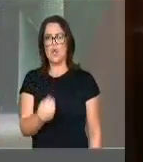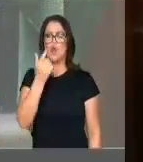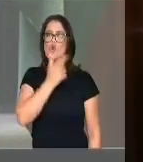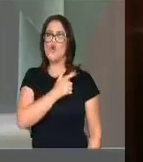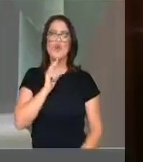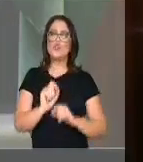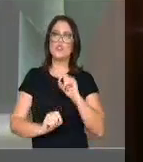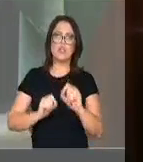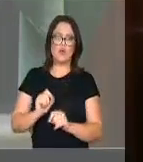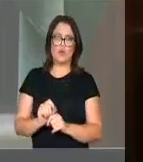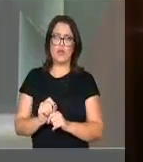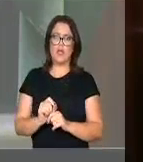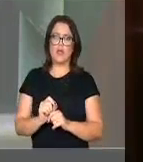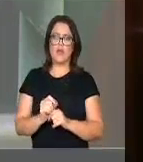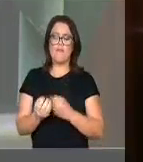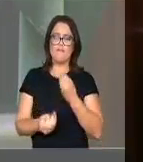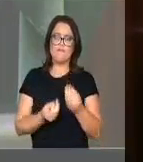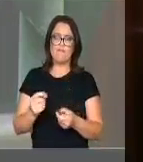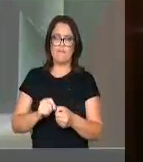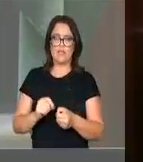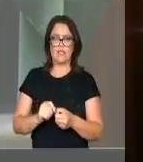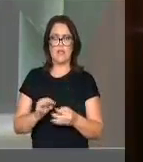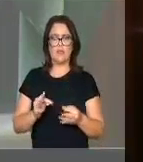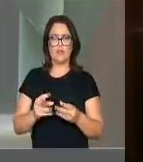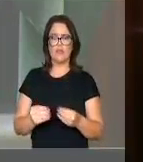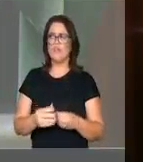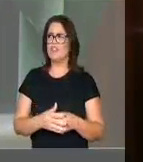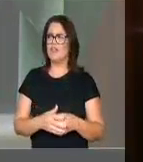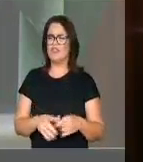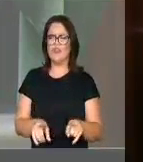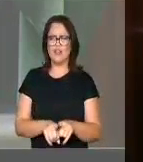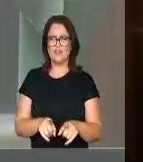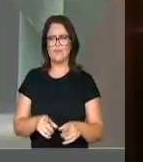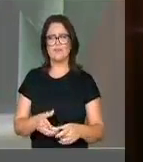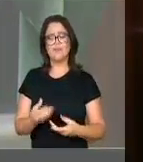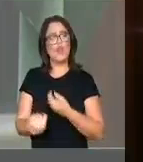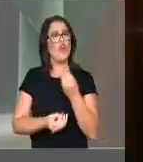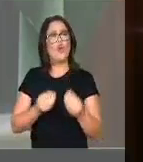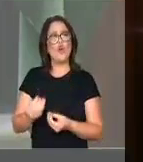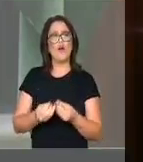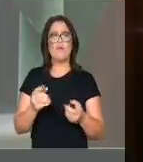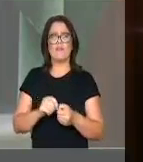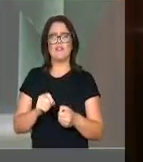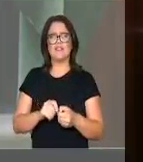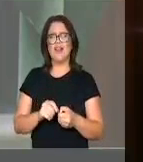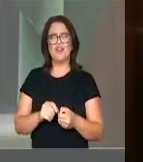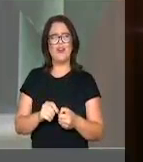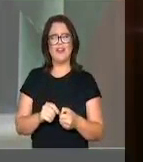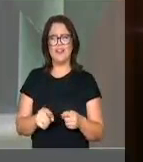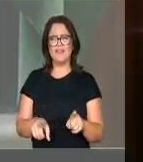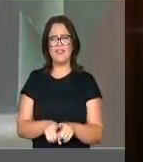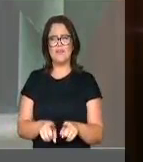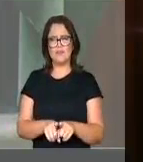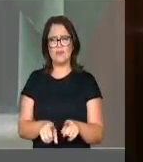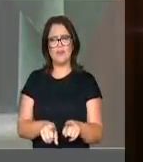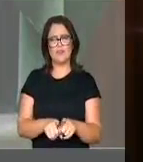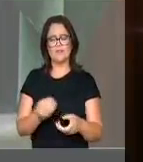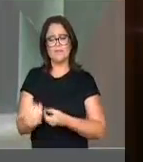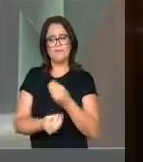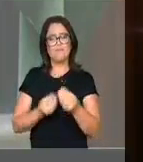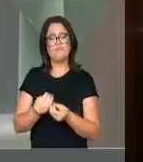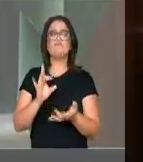votou contra. Mas nós, eu peço por oportuno, senhor presidente, para fazer aqui dois registros e pedir que dê